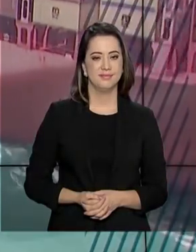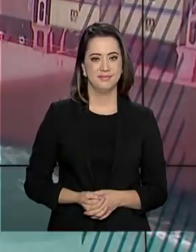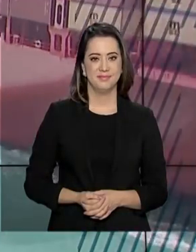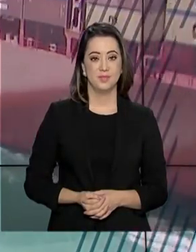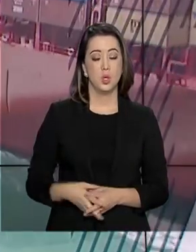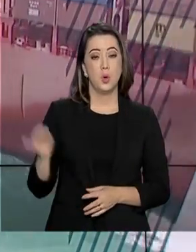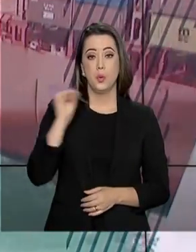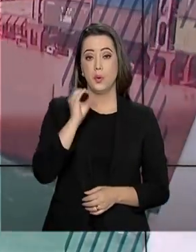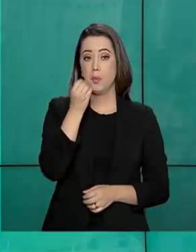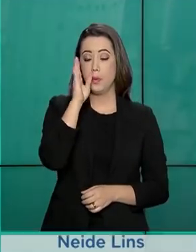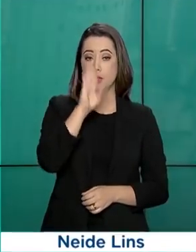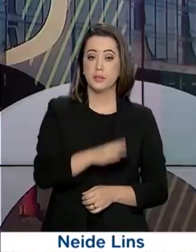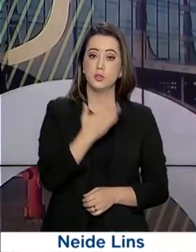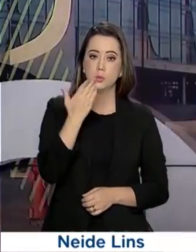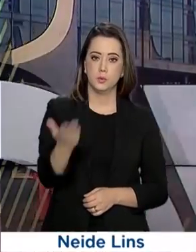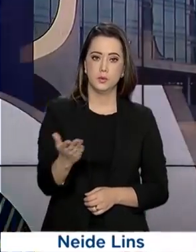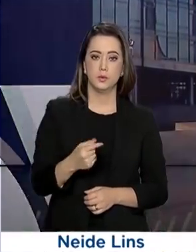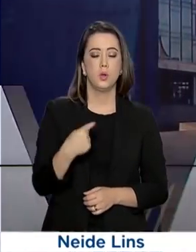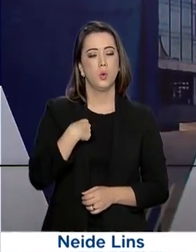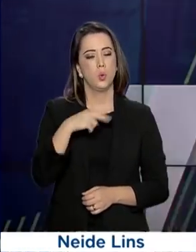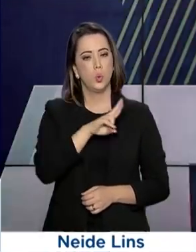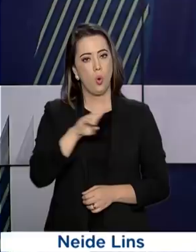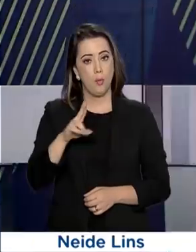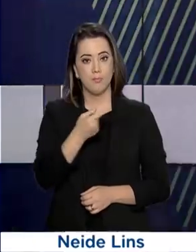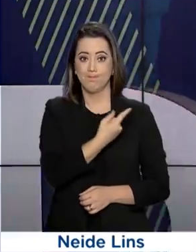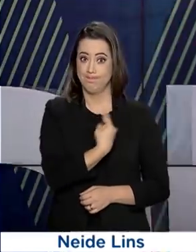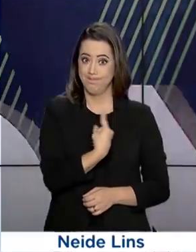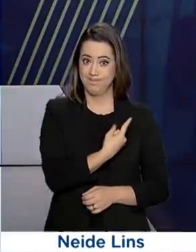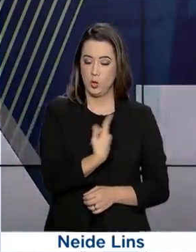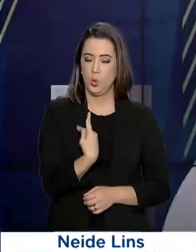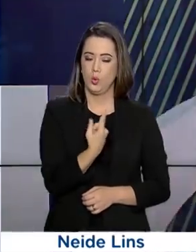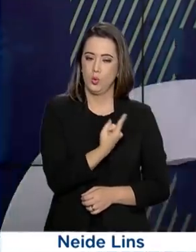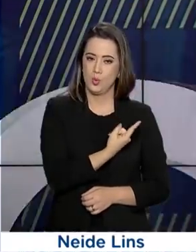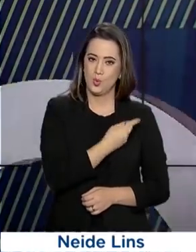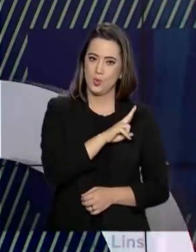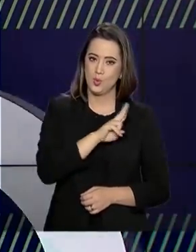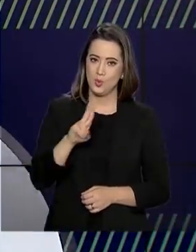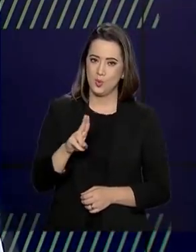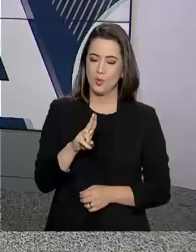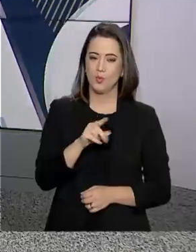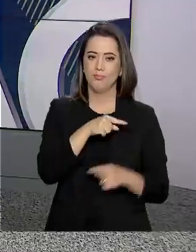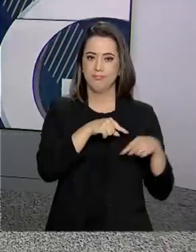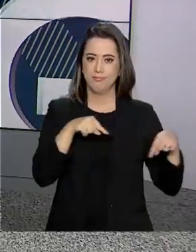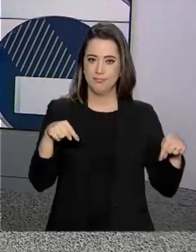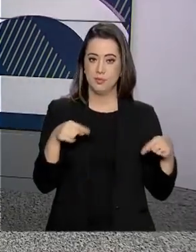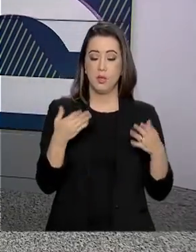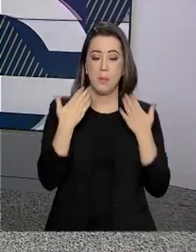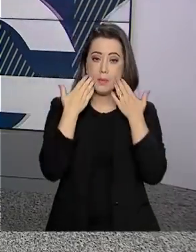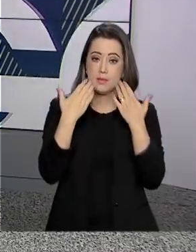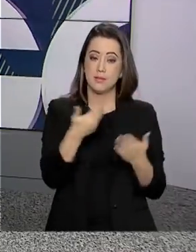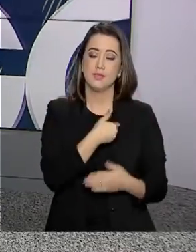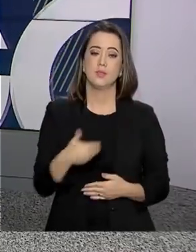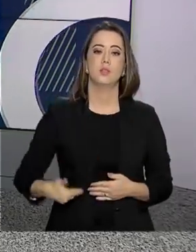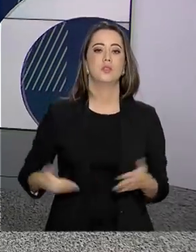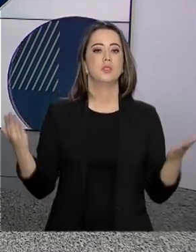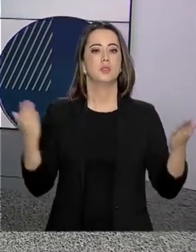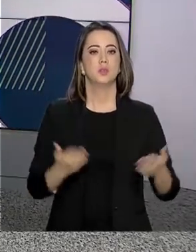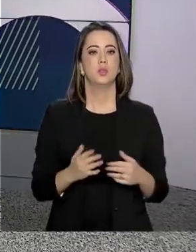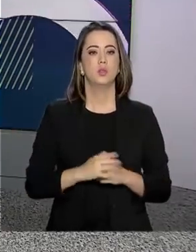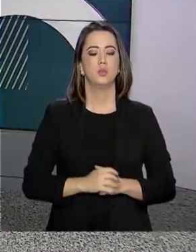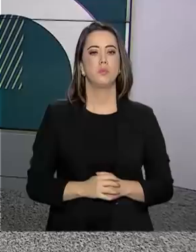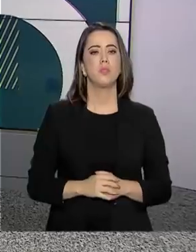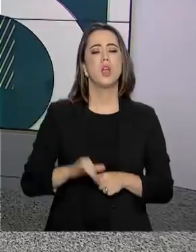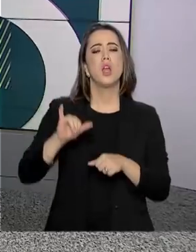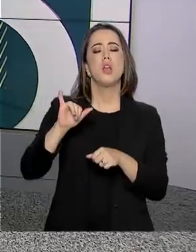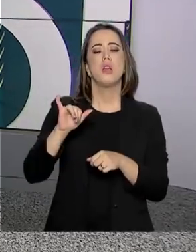Olá, boa tarde para você. Eu sou o Roberto Camargo e está no ar o Governo Agora. Em Dallas, capital do Texas,